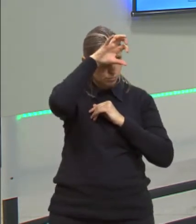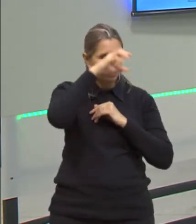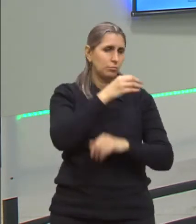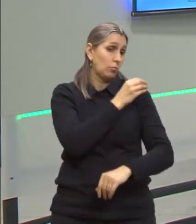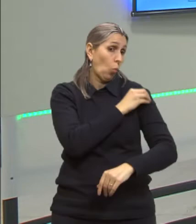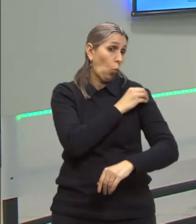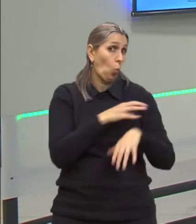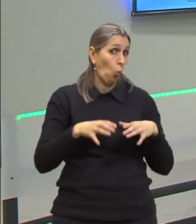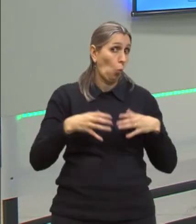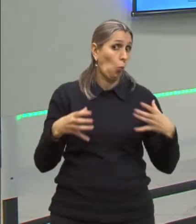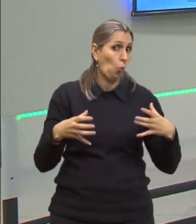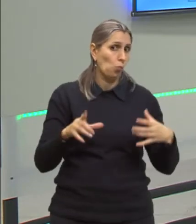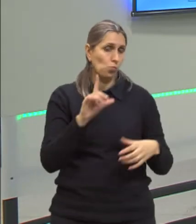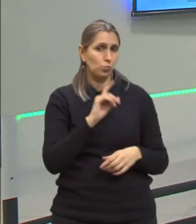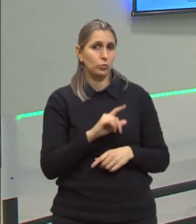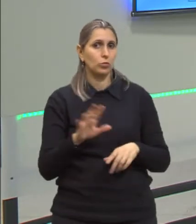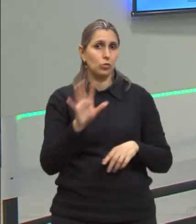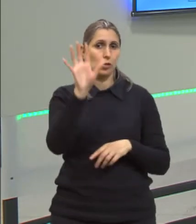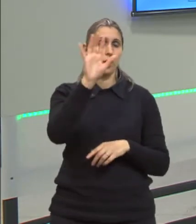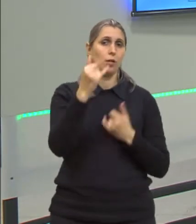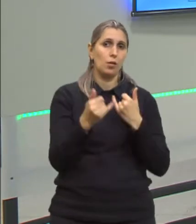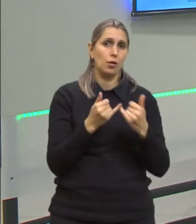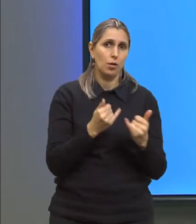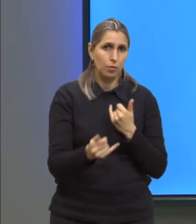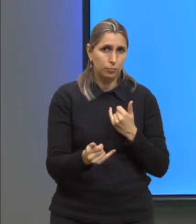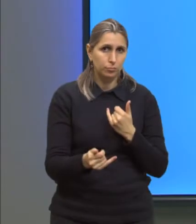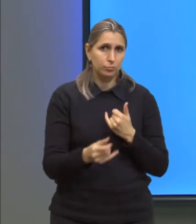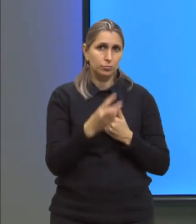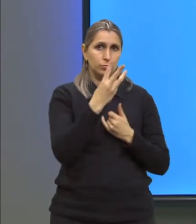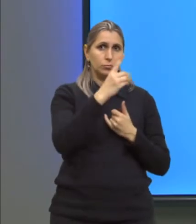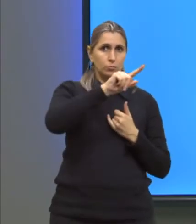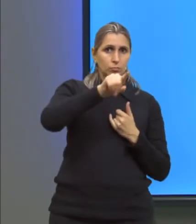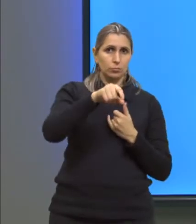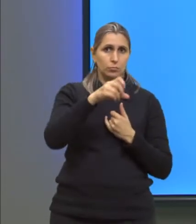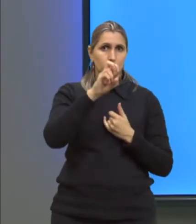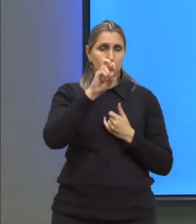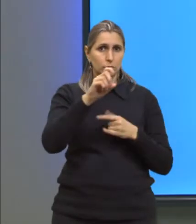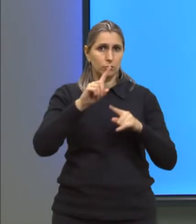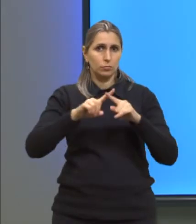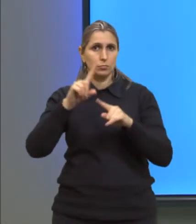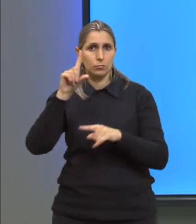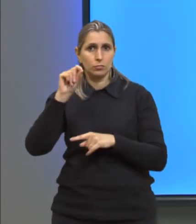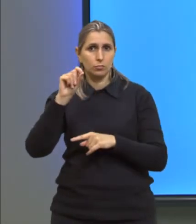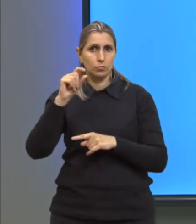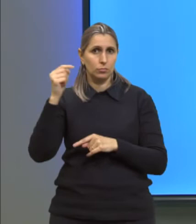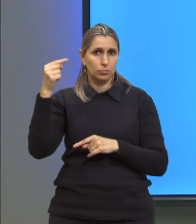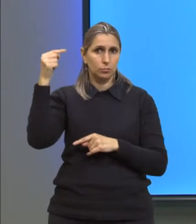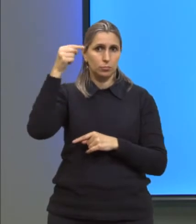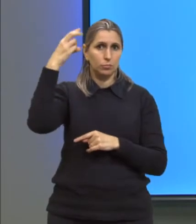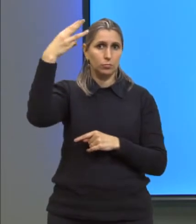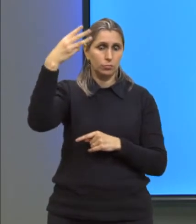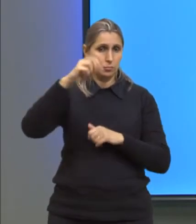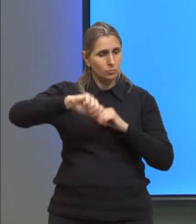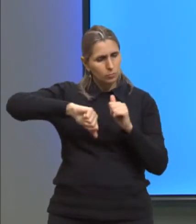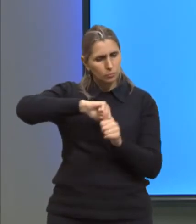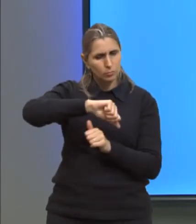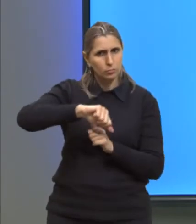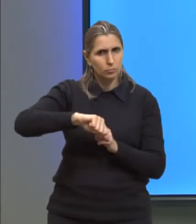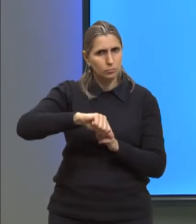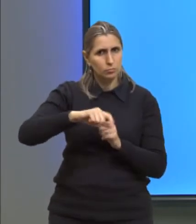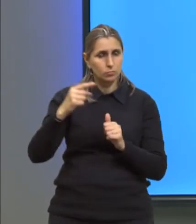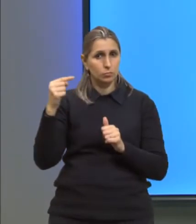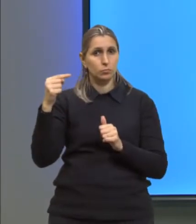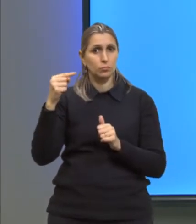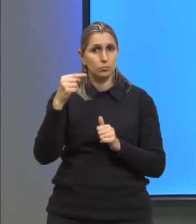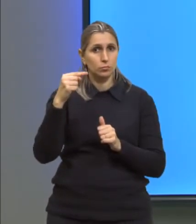álcool. Dos gases, por exemplo, 3,6 vezes 10 na menos 3. Vamos transformar em 10 na menos